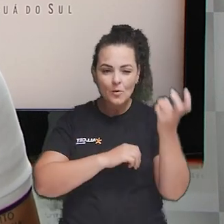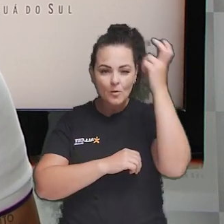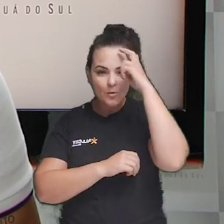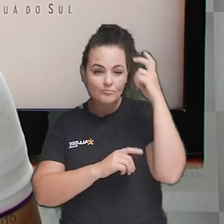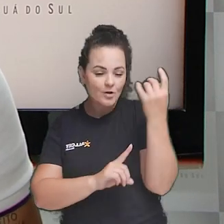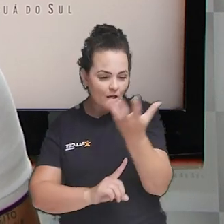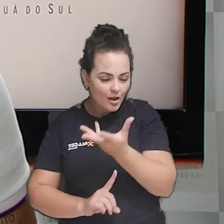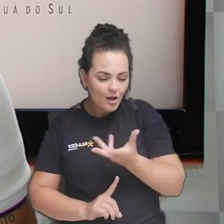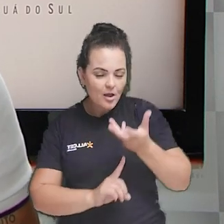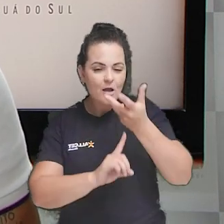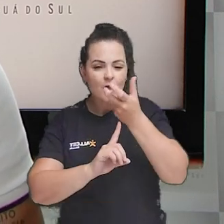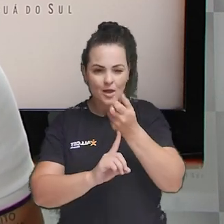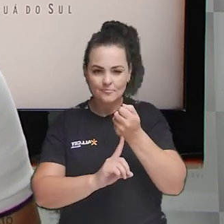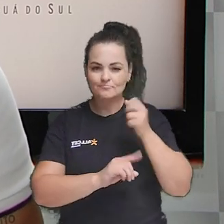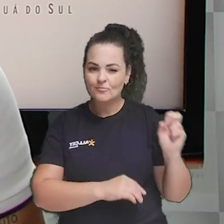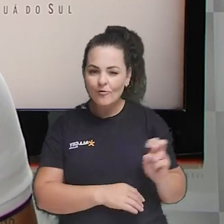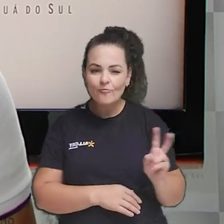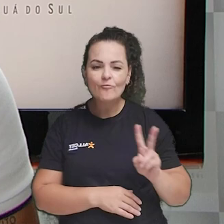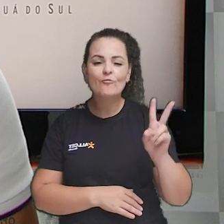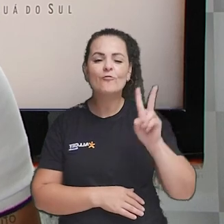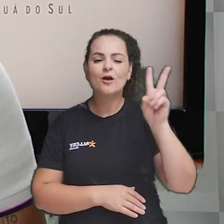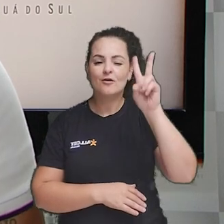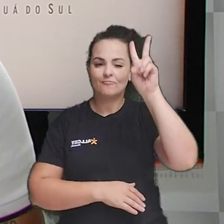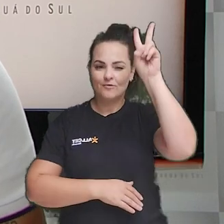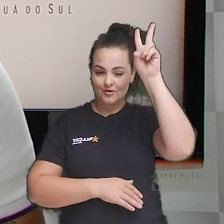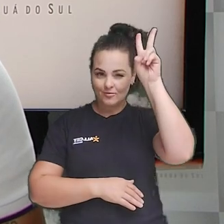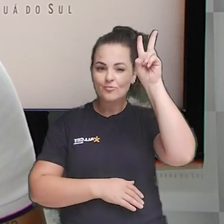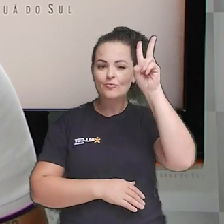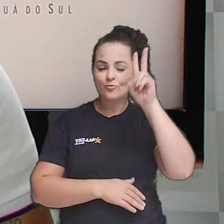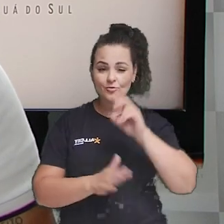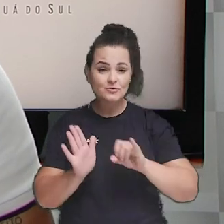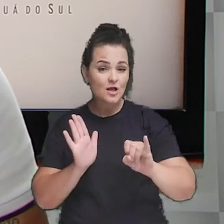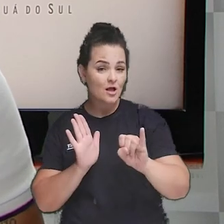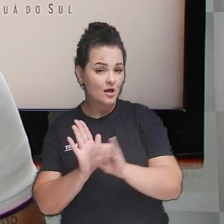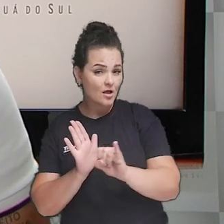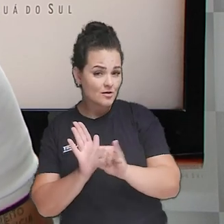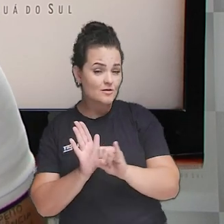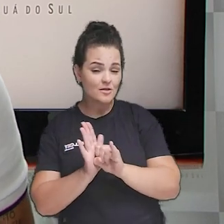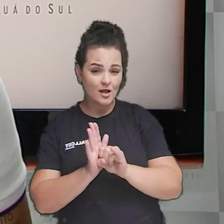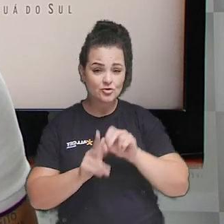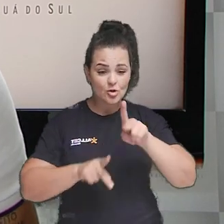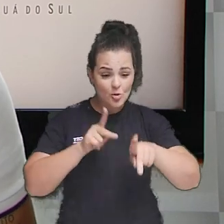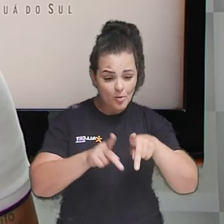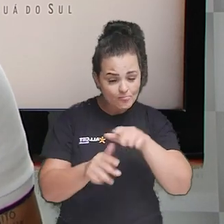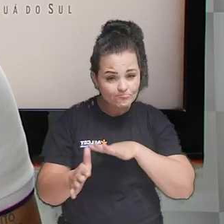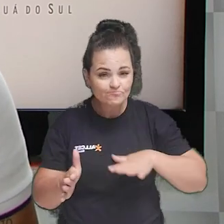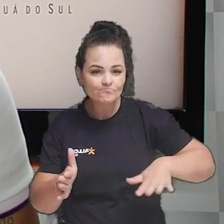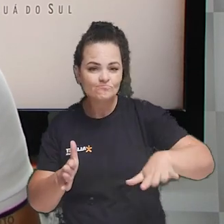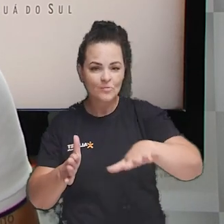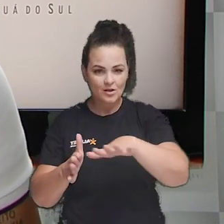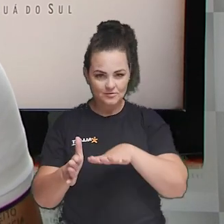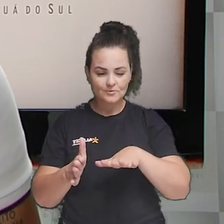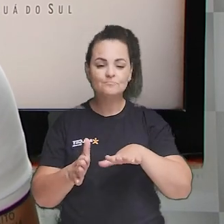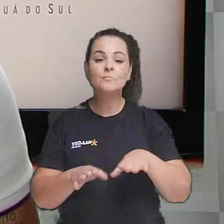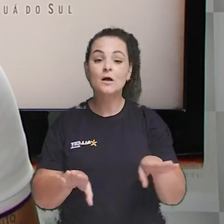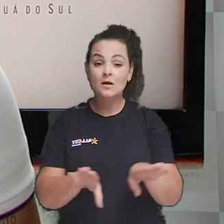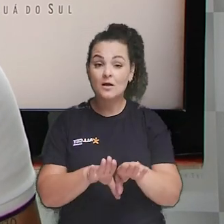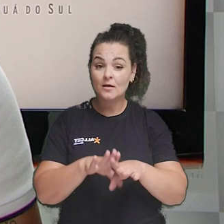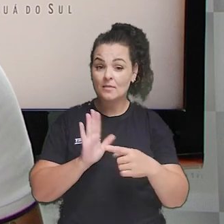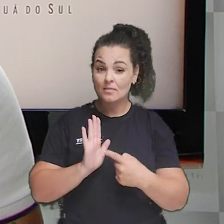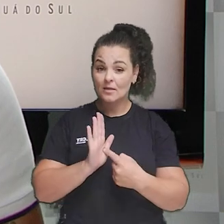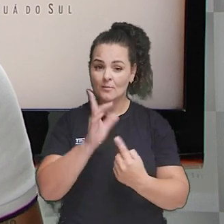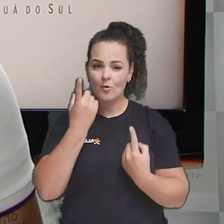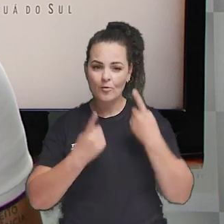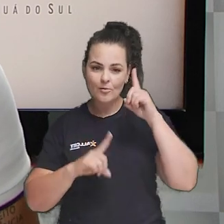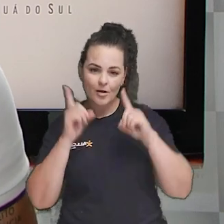cultural e artística rica e diversificada, que agrega valor à identidade da população. Além disso, ressaltou